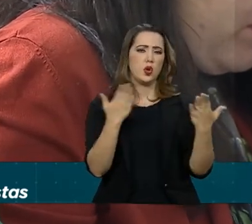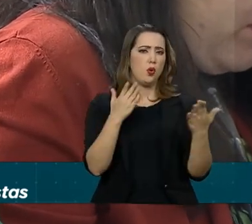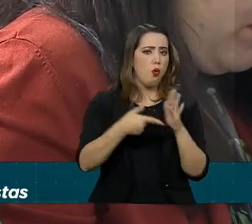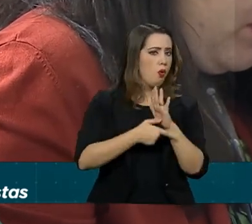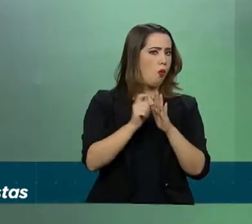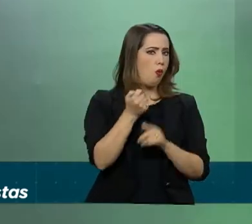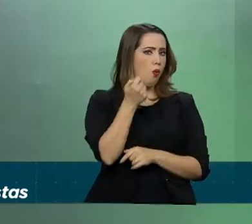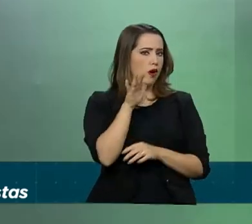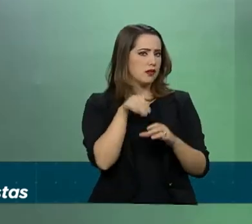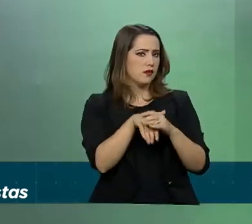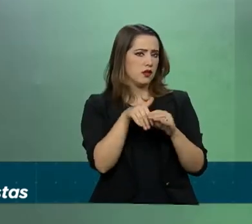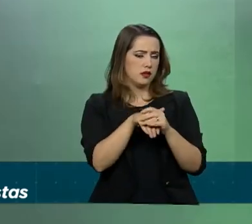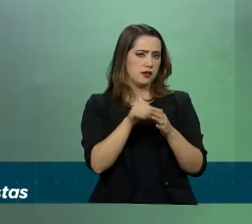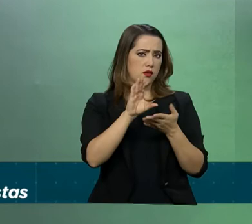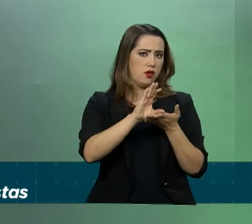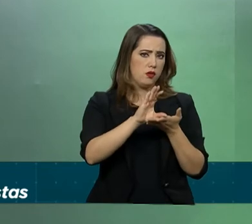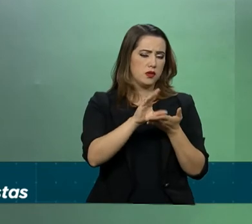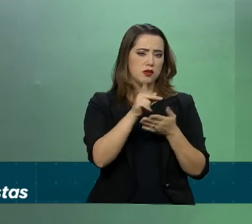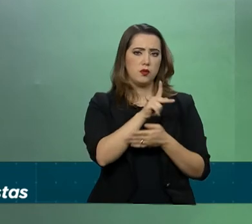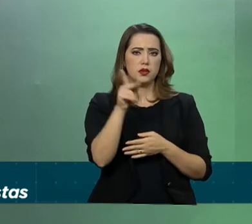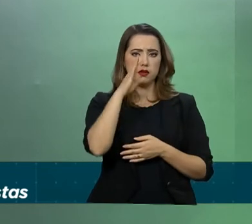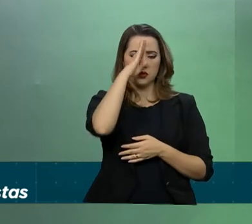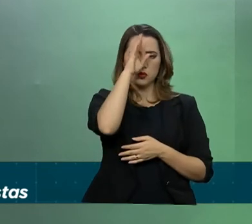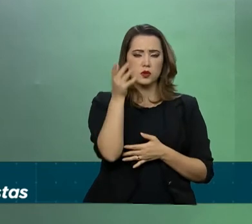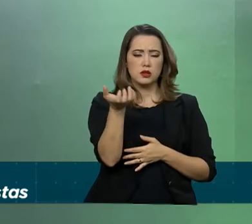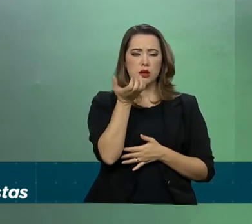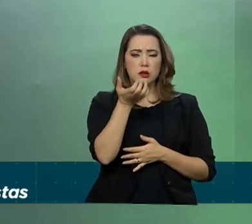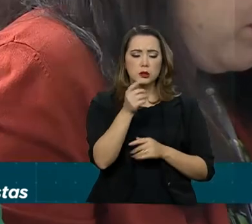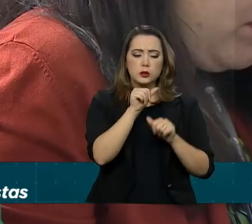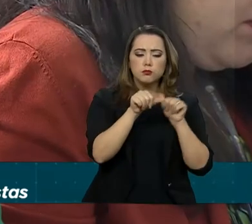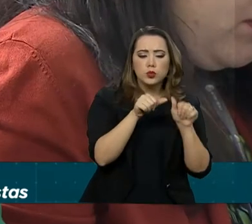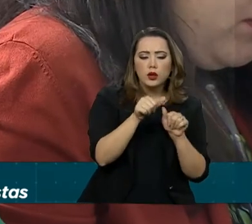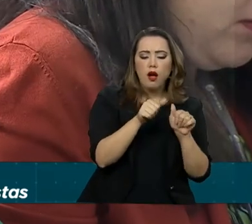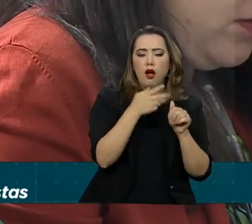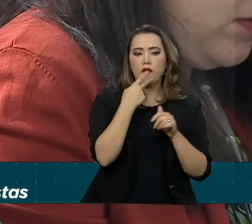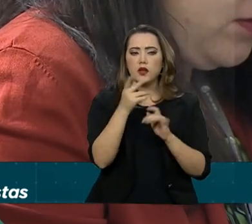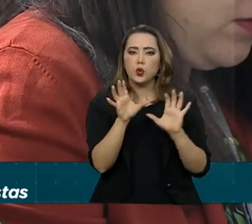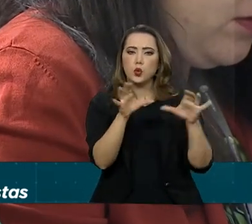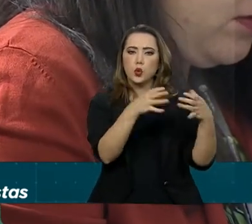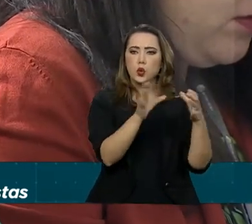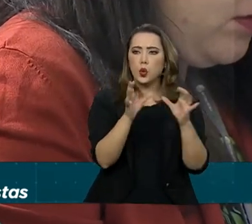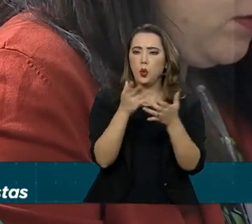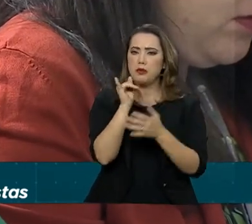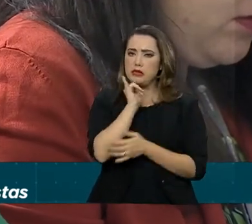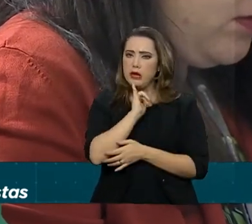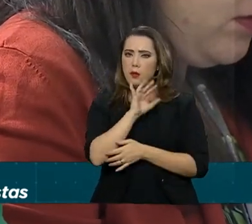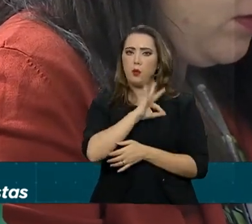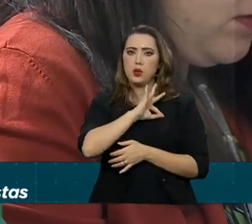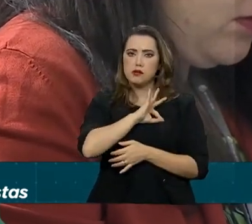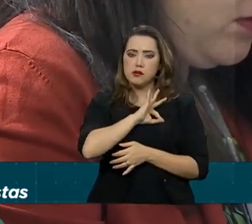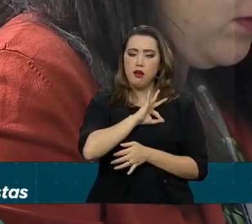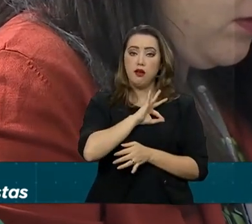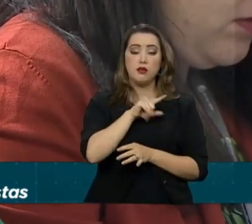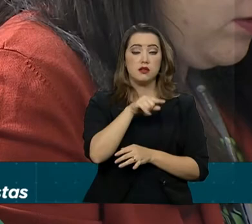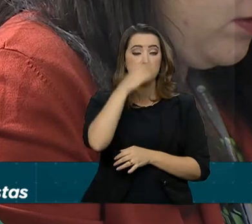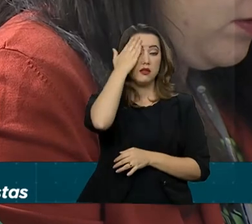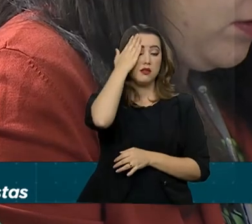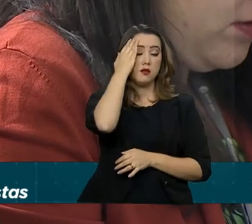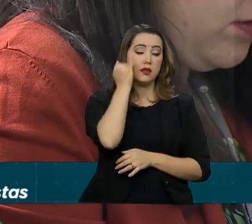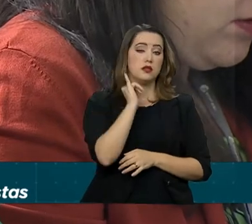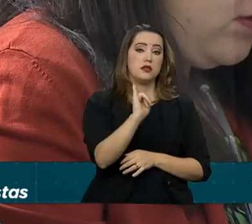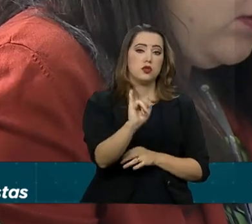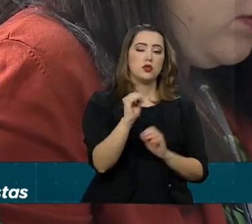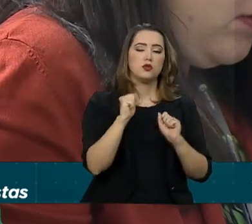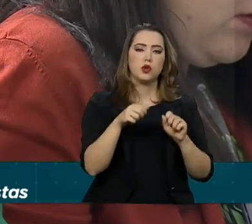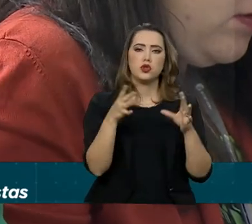da votação na comissão, ele tentou ali fazer algumas mudanças em relação a algumas categorias como policiais. Eu queria saber se a gente já pode